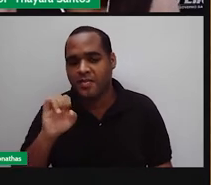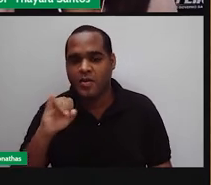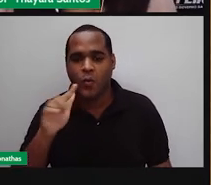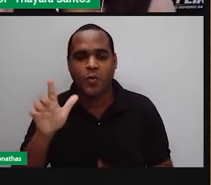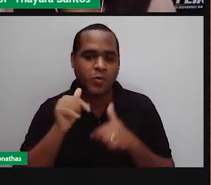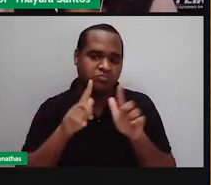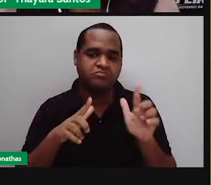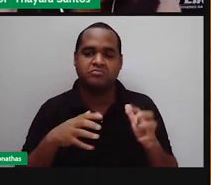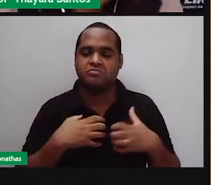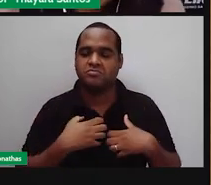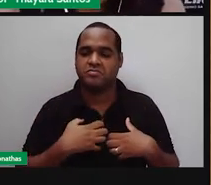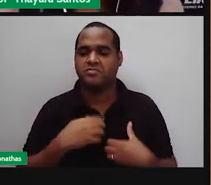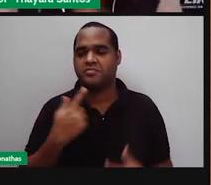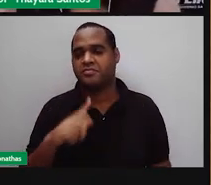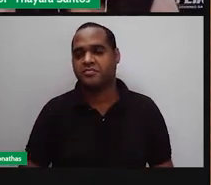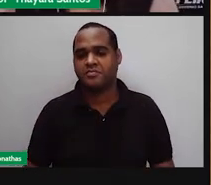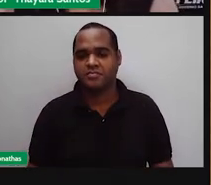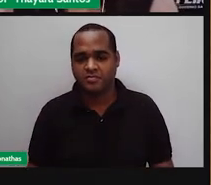sentir em outro alimento.